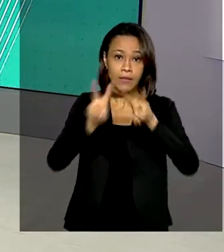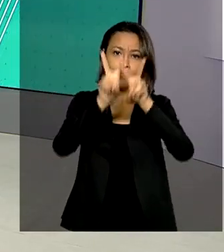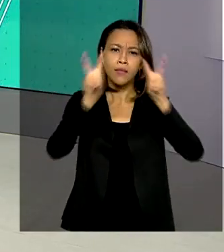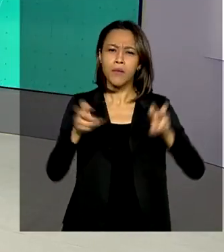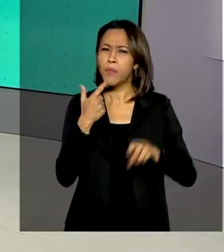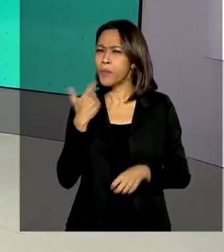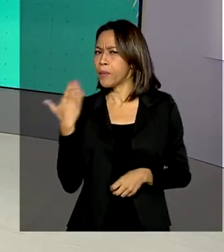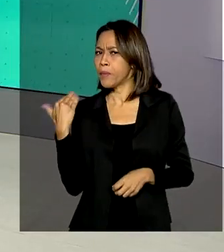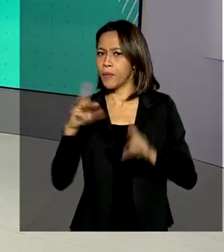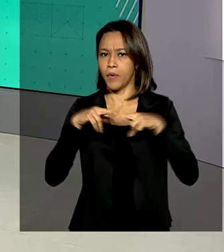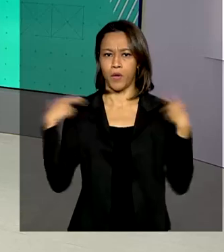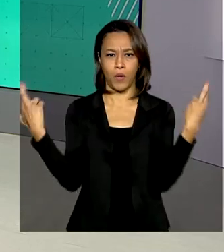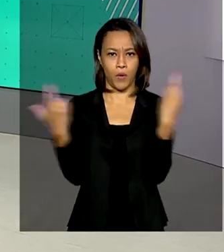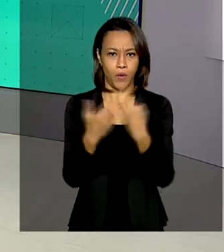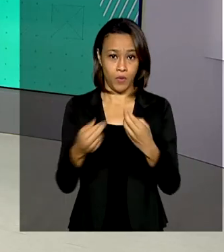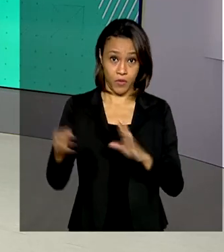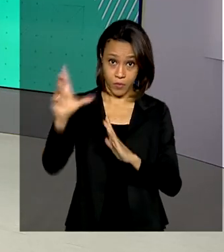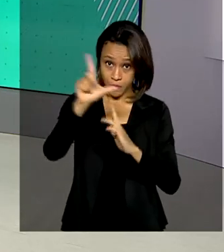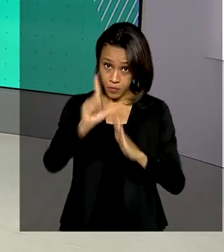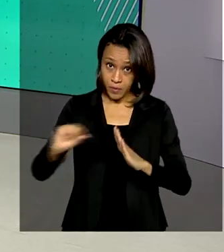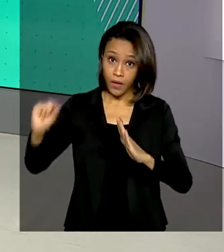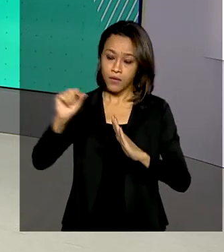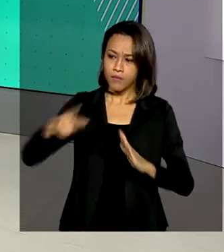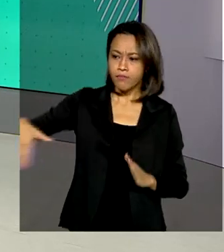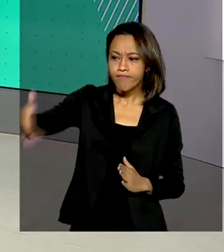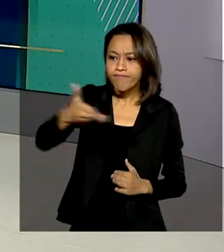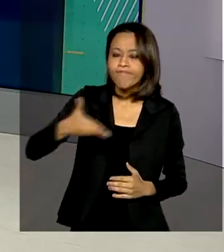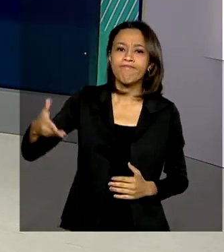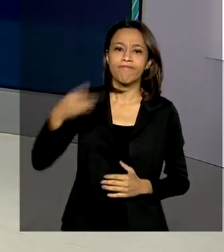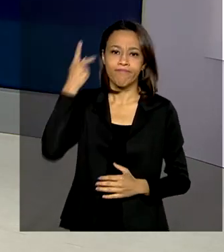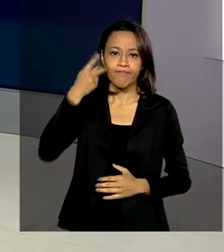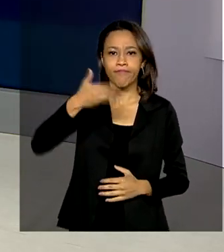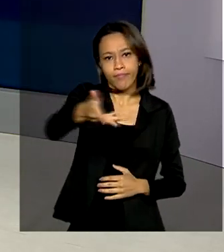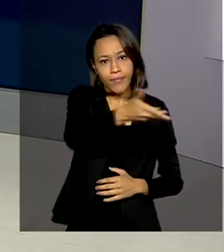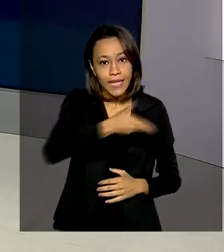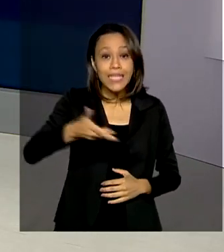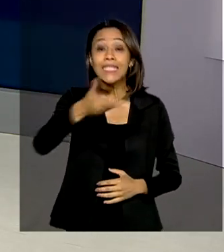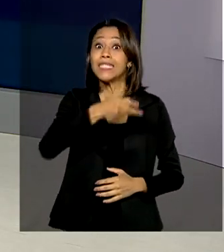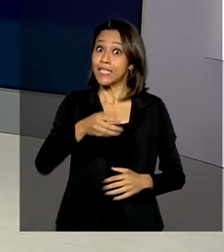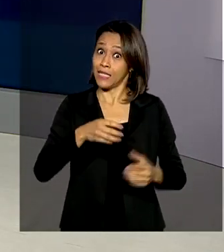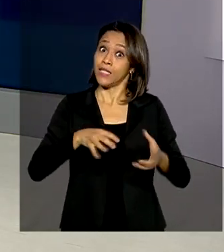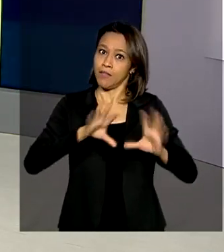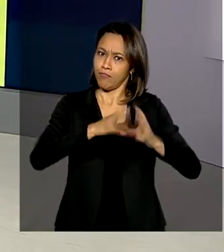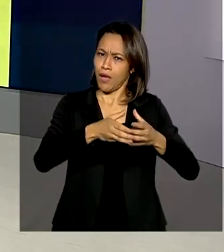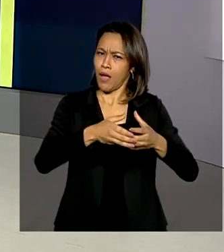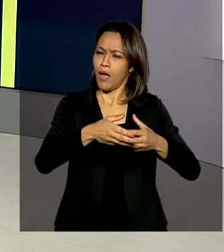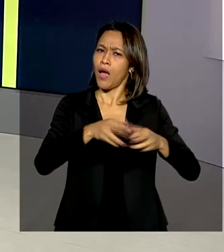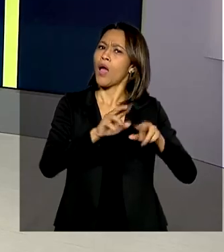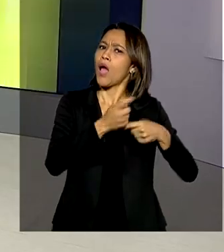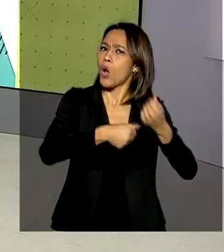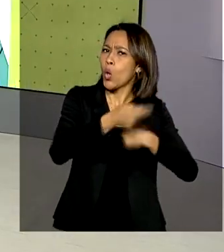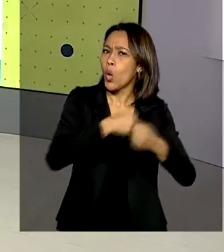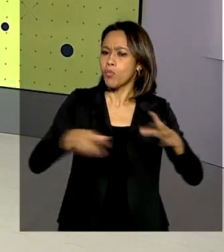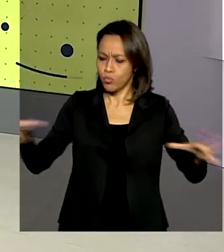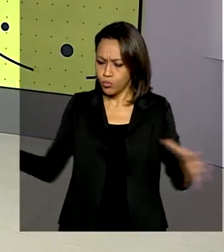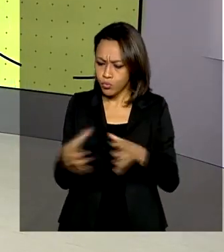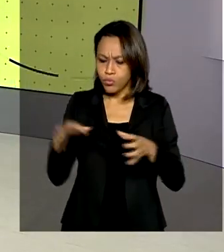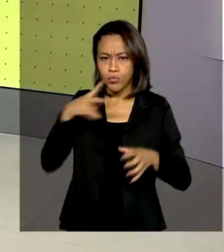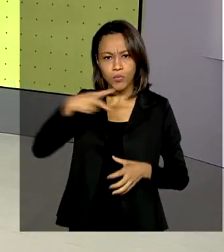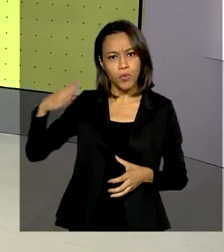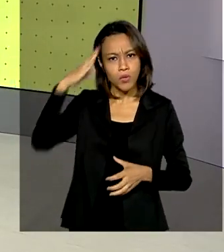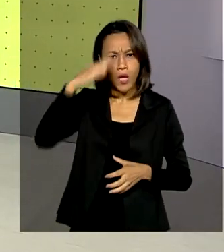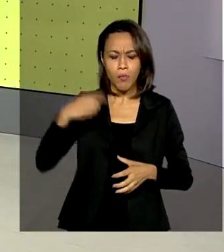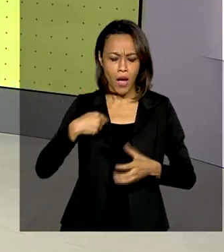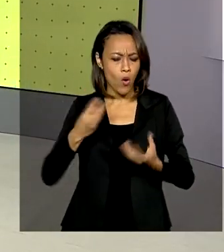Palácio do Planalto. Parlamentares e equipe econômica estiveram com o presidente Jair Bolsonaro para definir os próximos passos para que as